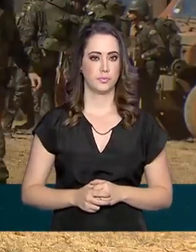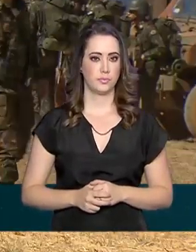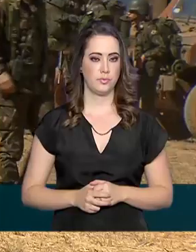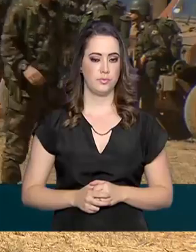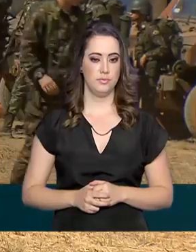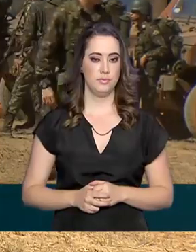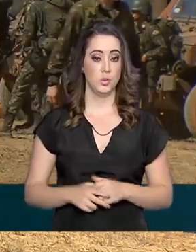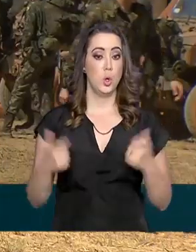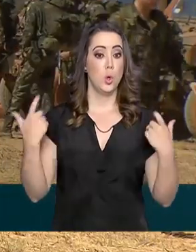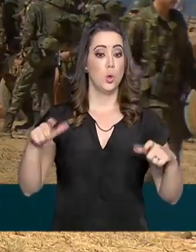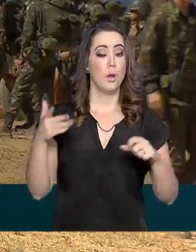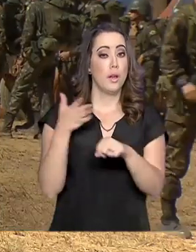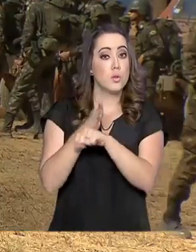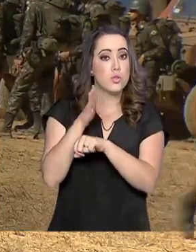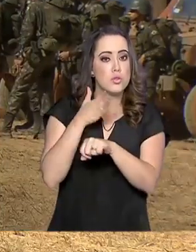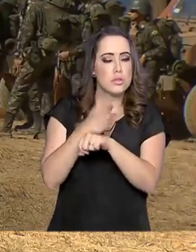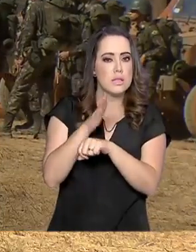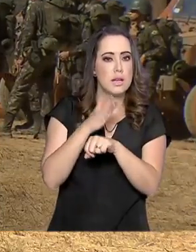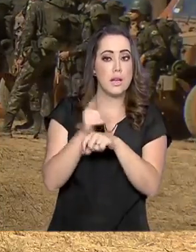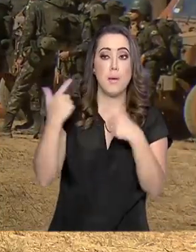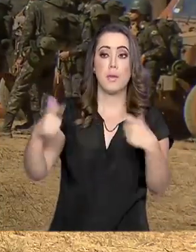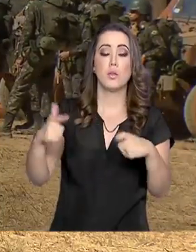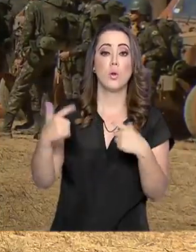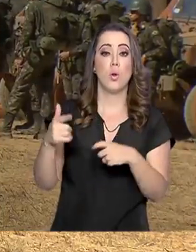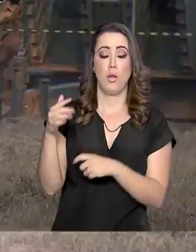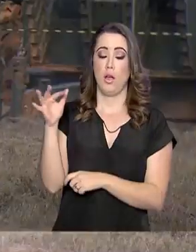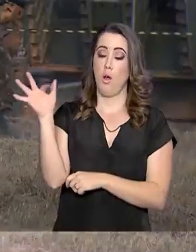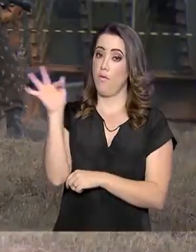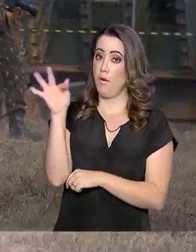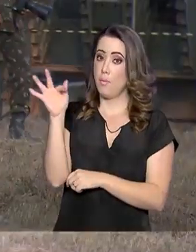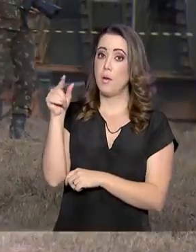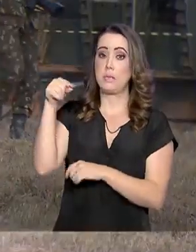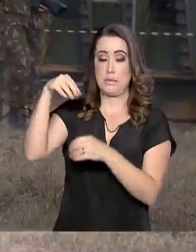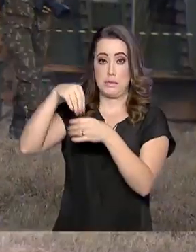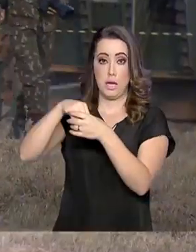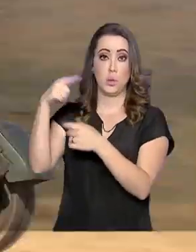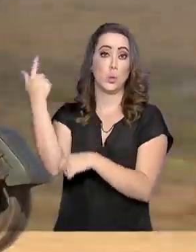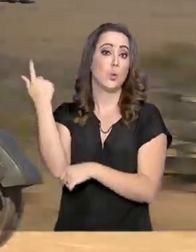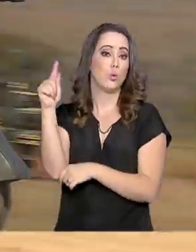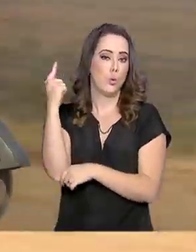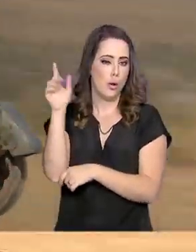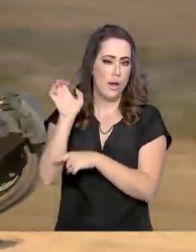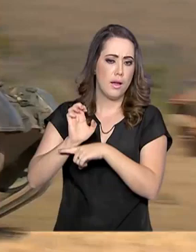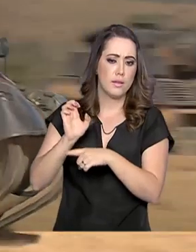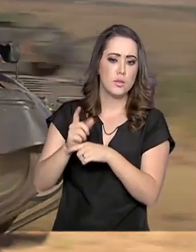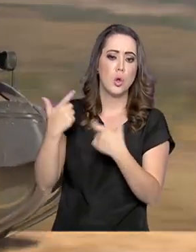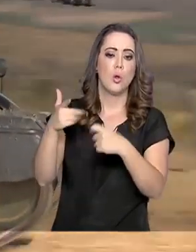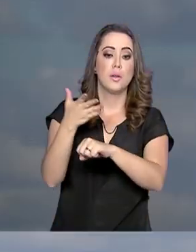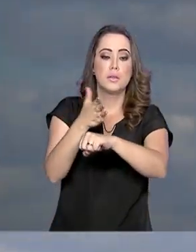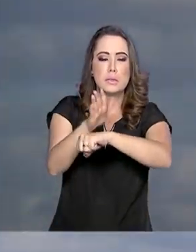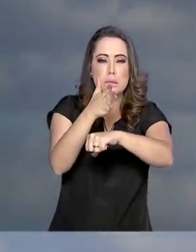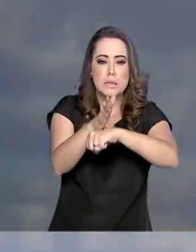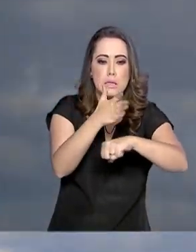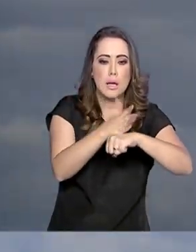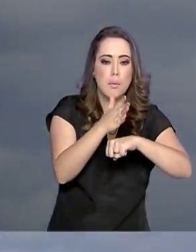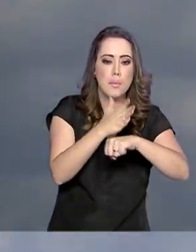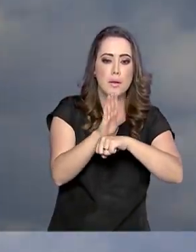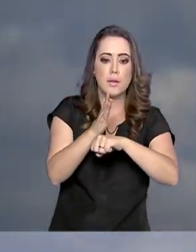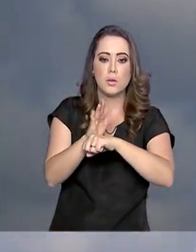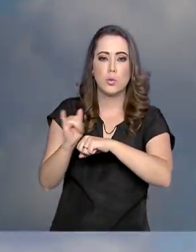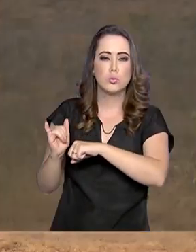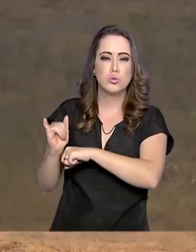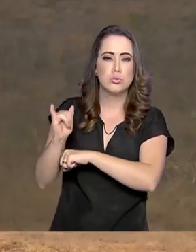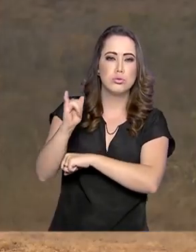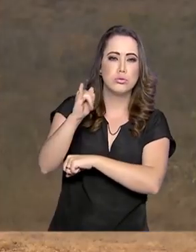O Centro de Instrução de Formosa, em Goiás, foi a arena escolhida para o treinamento da artilharia antiaérea do